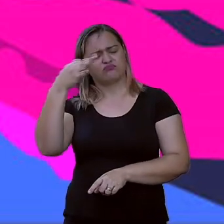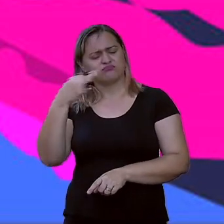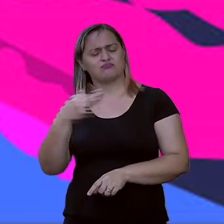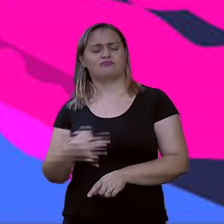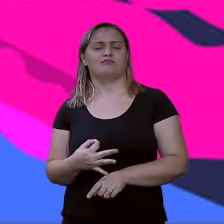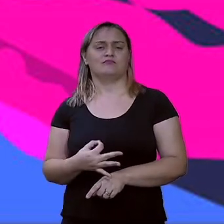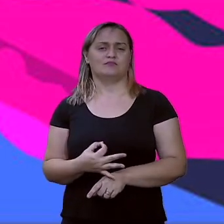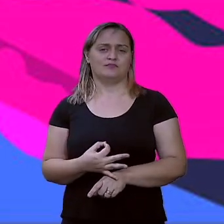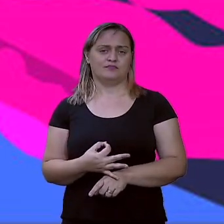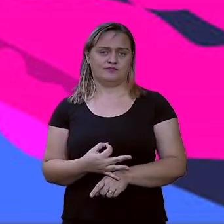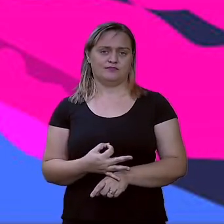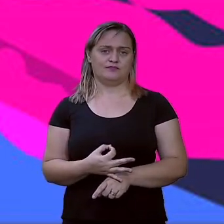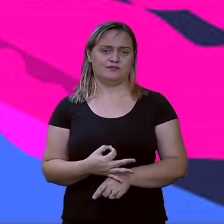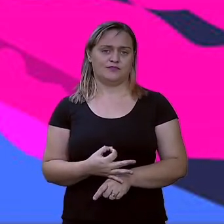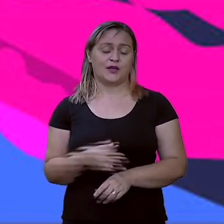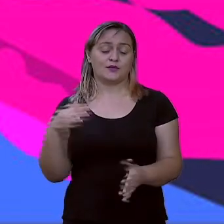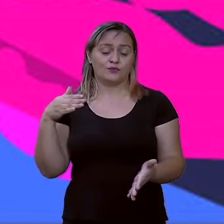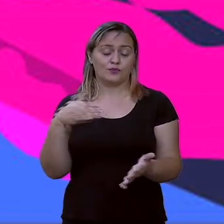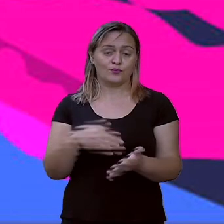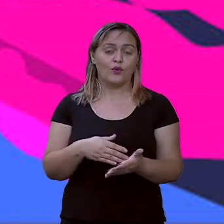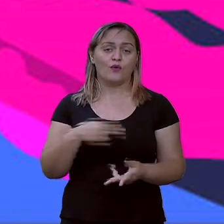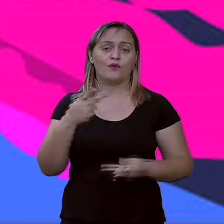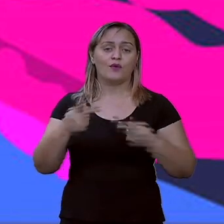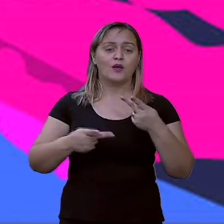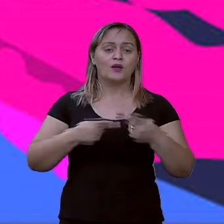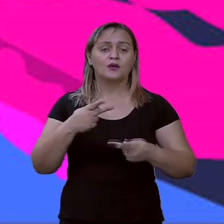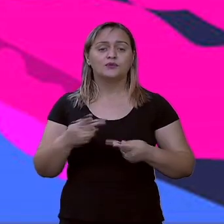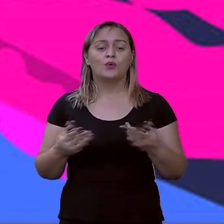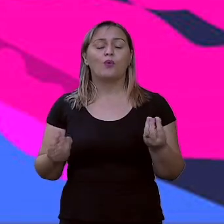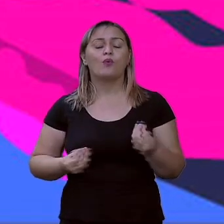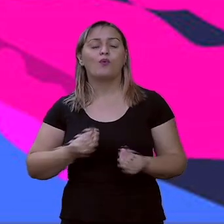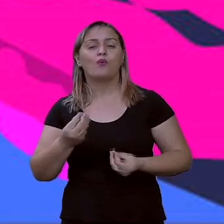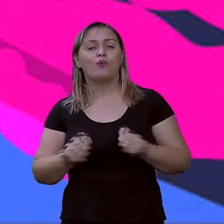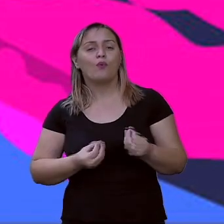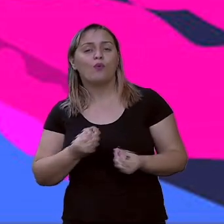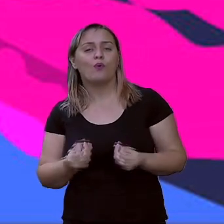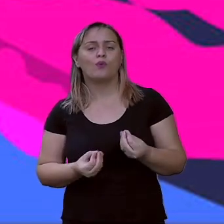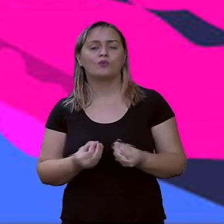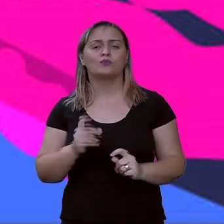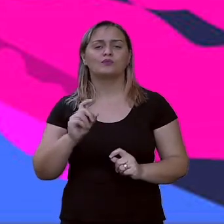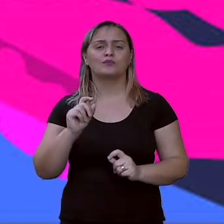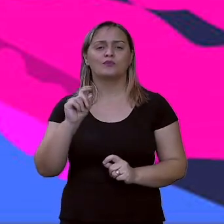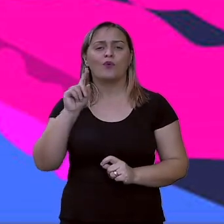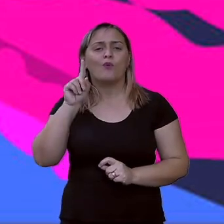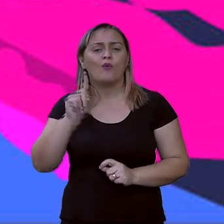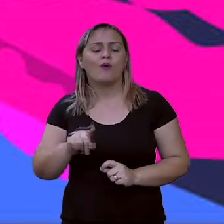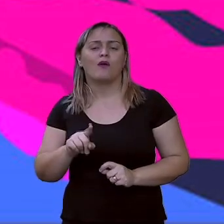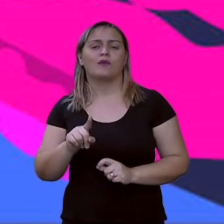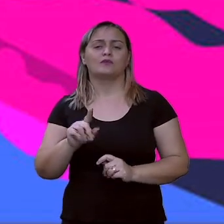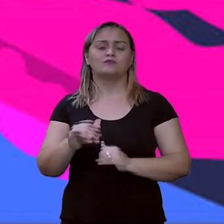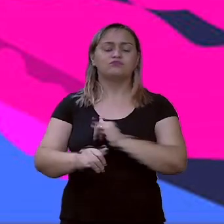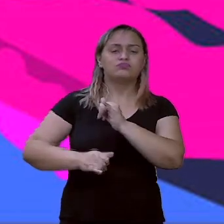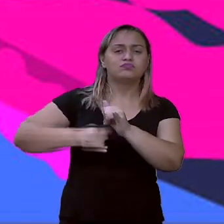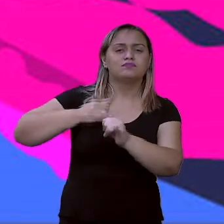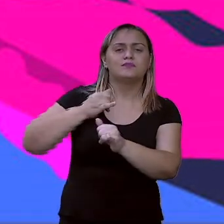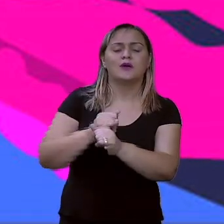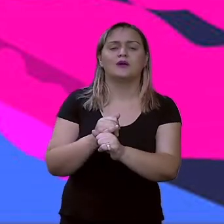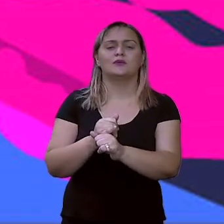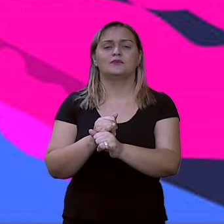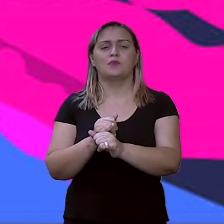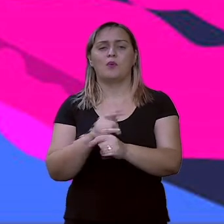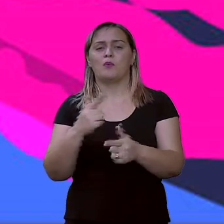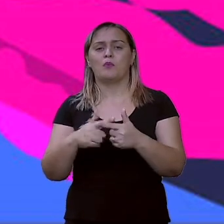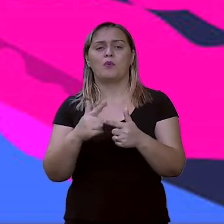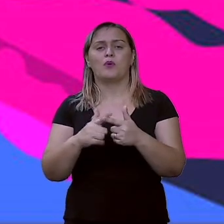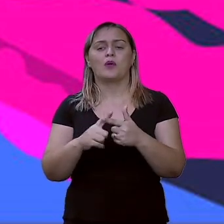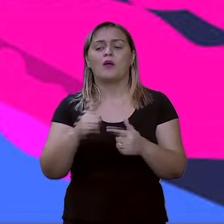terminou falando sobre a realidade digital. A insegurança por não saber quem está do outro lado